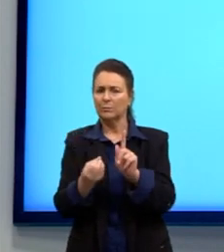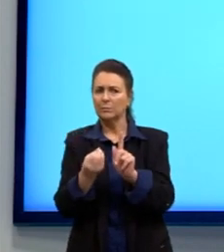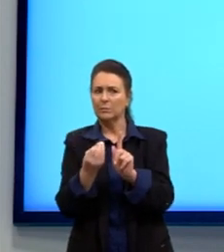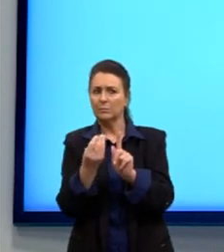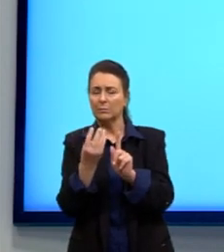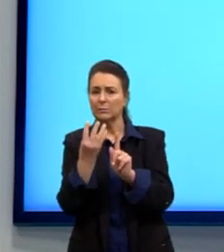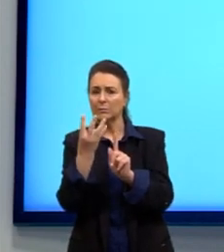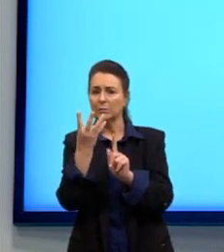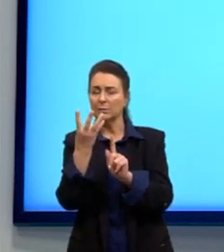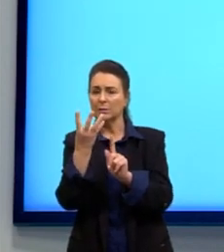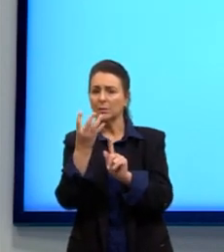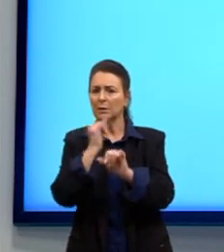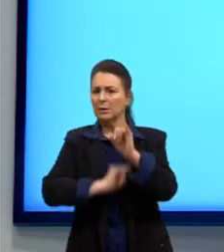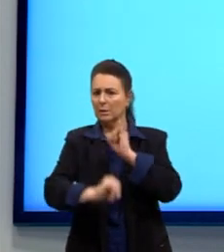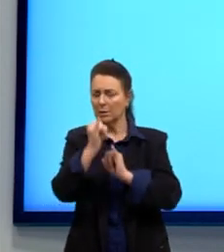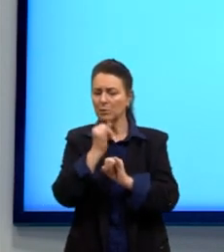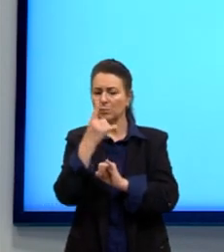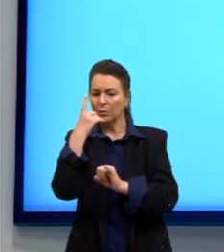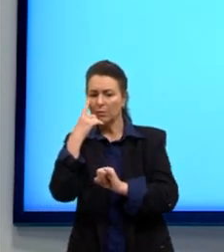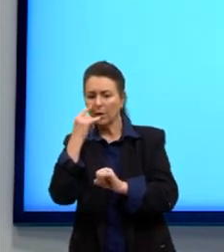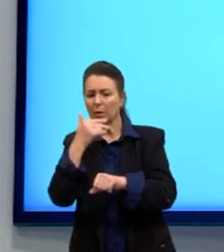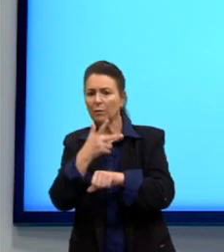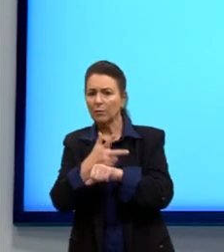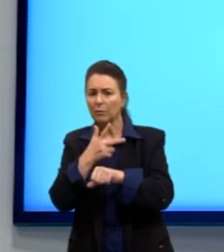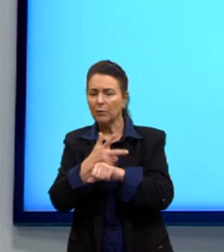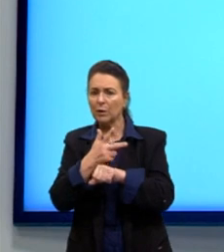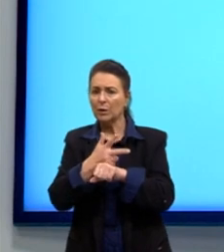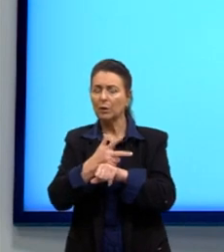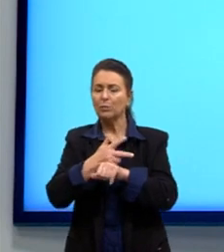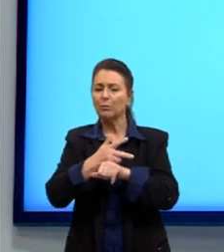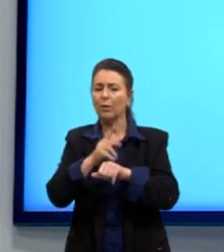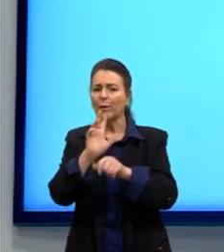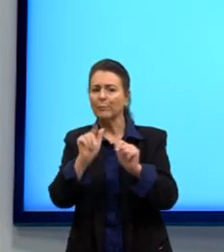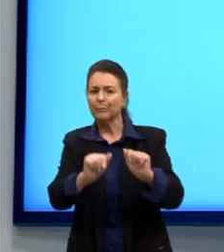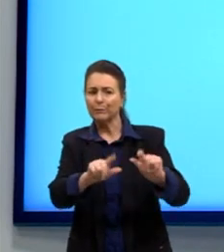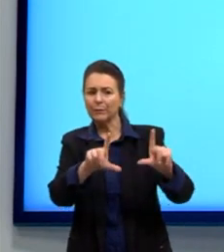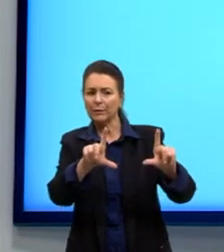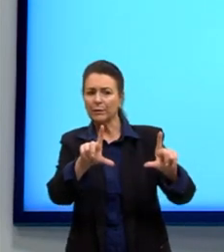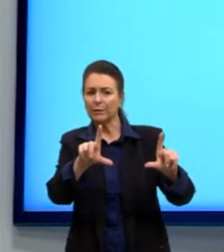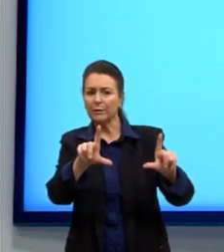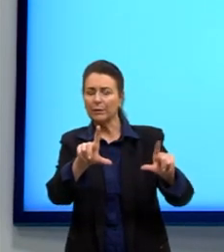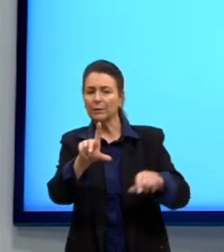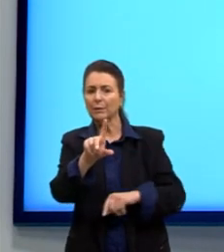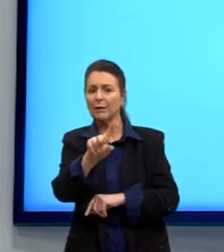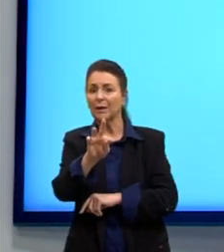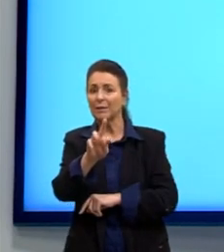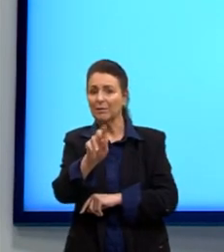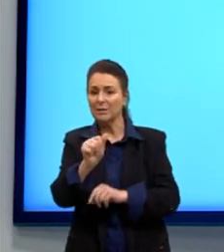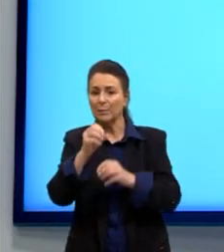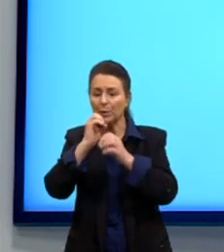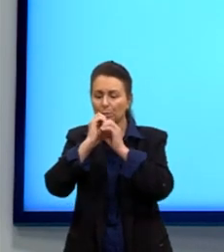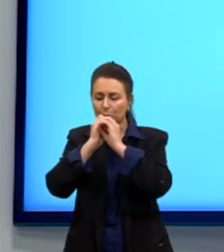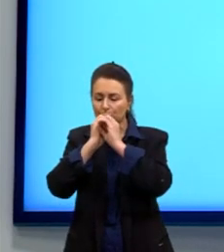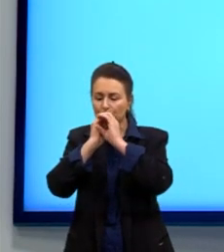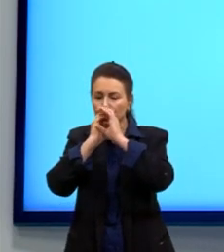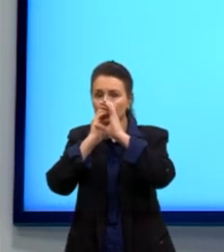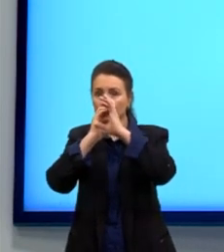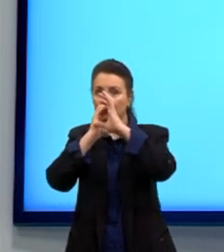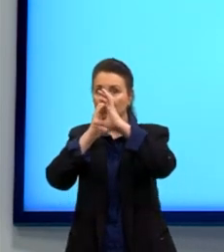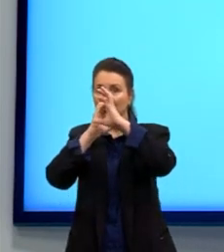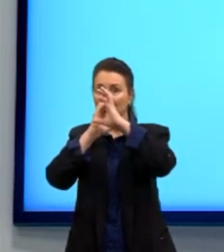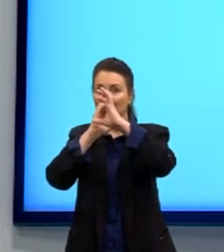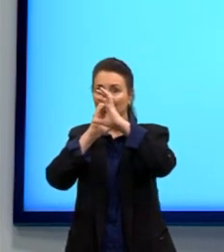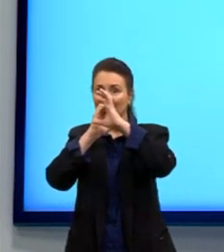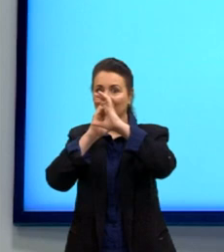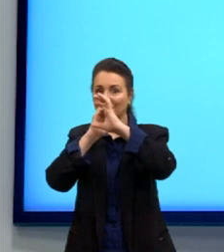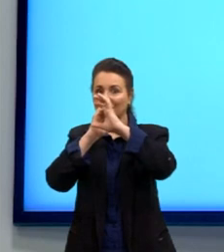internet, do pessoal até indo em programas de TV e usa aqueles balões de gás hélio e aspira um pouquinho, né?